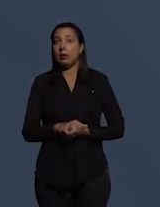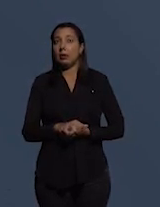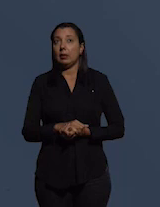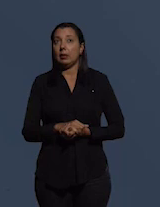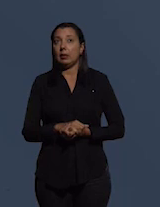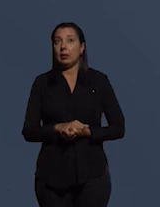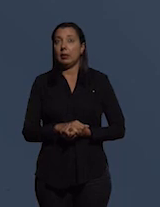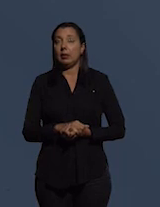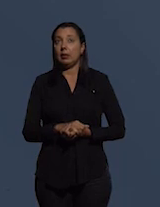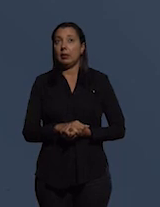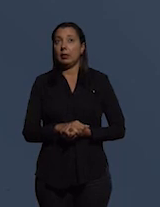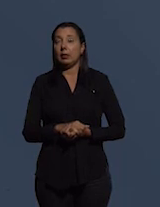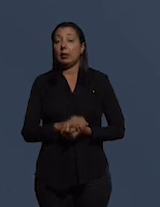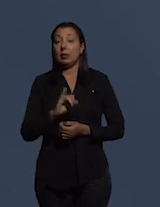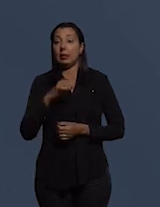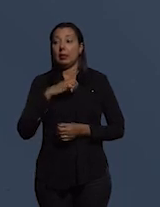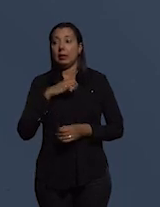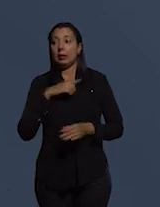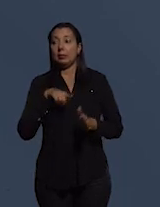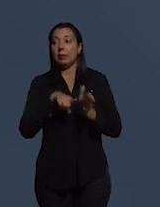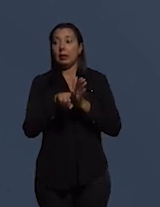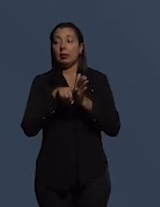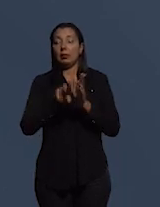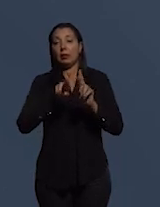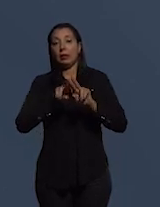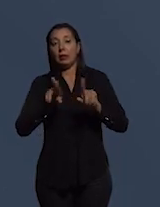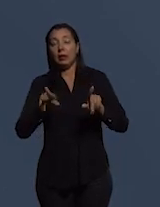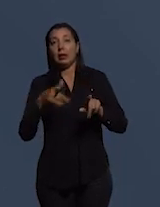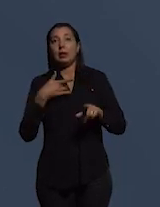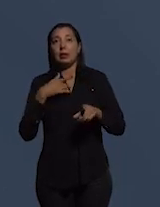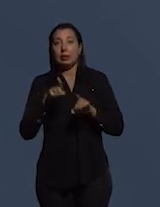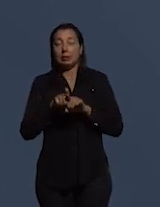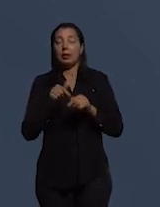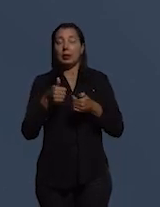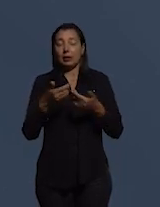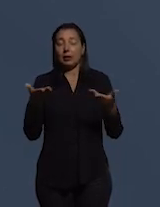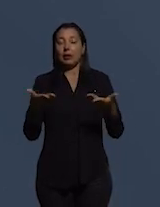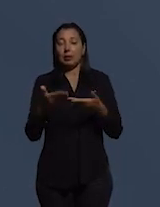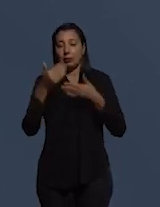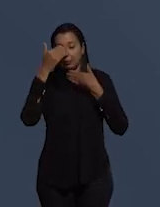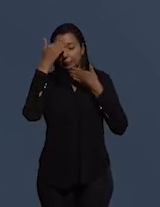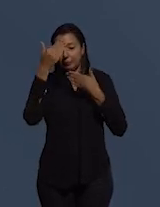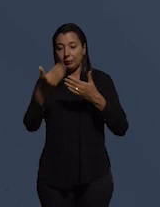houve mais perguntas que nós não tivemos tempo de responder teremos prazer em responder obrigada